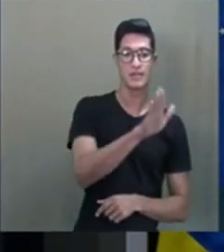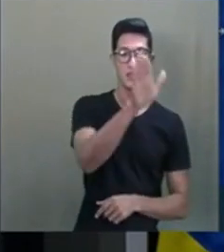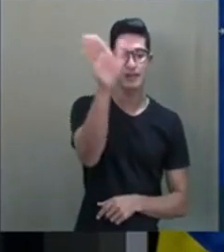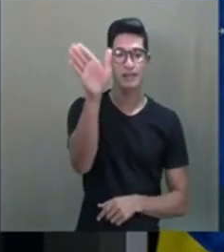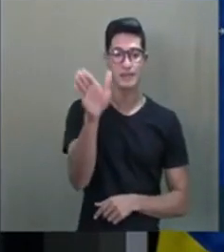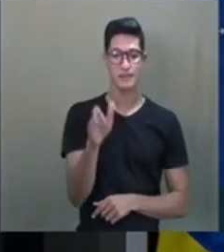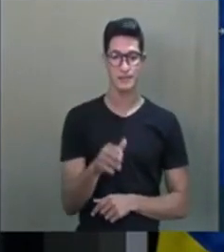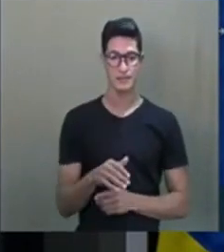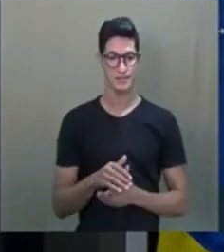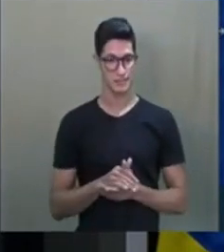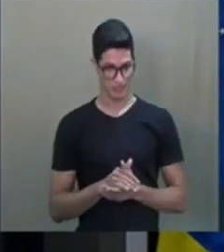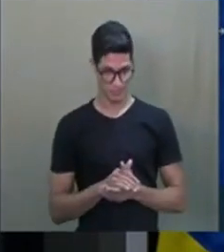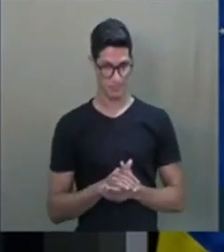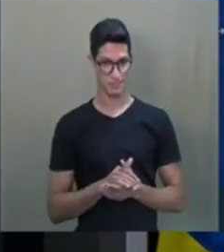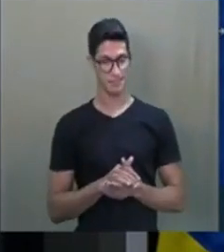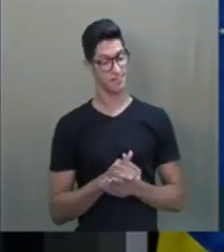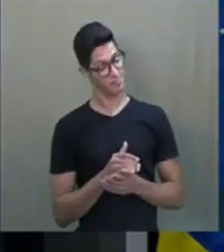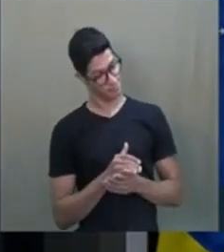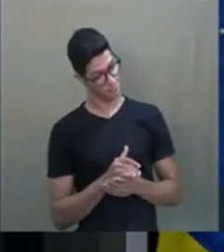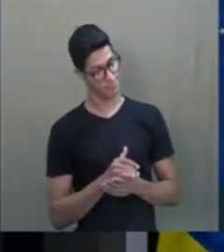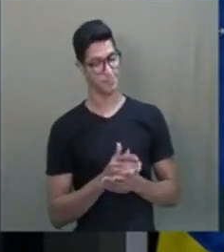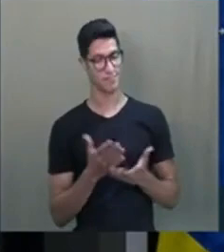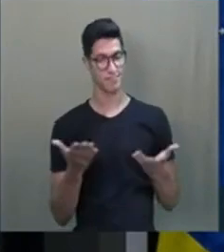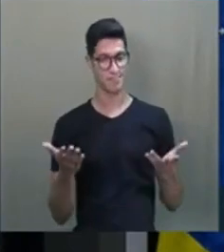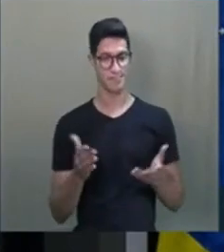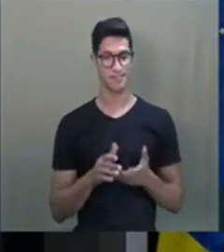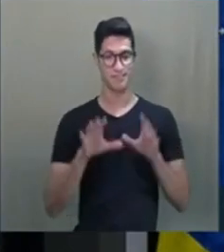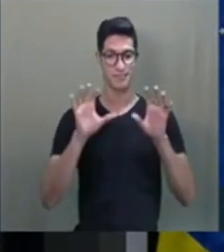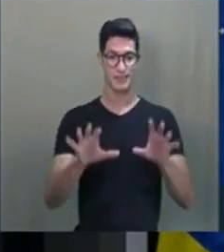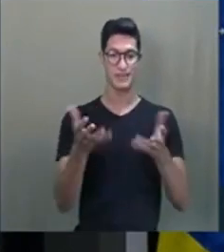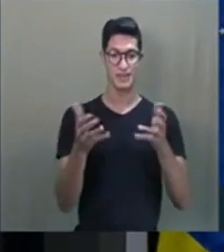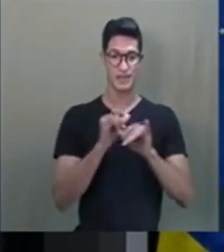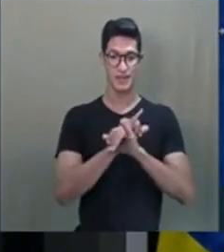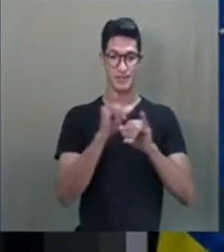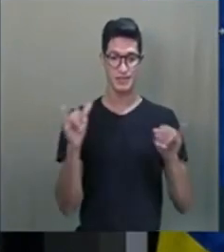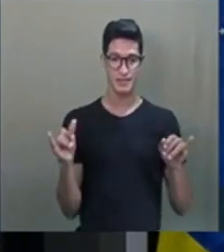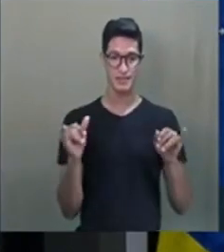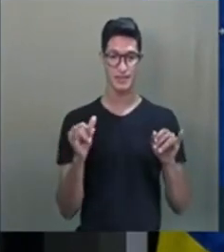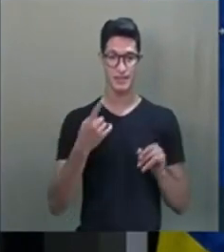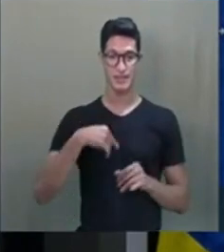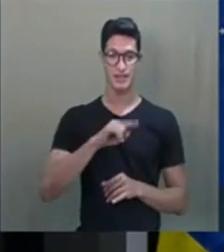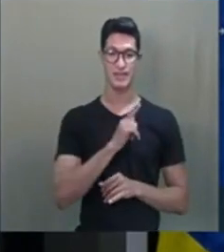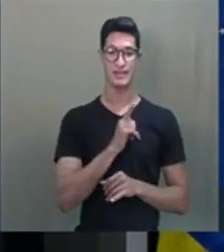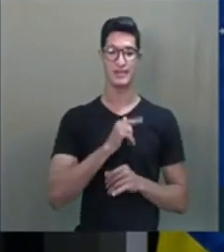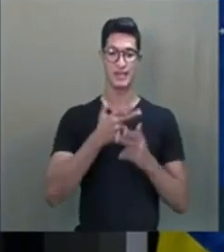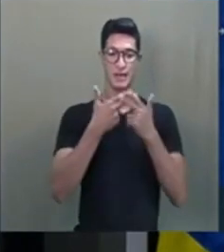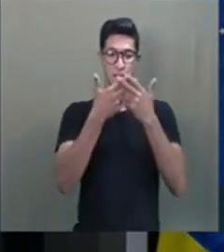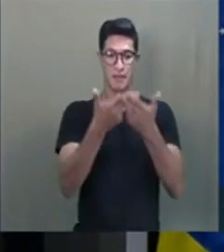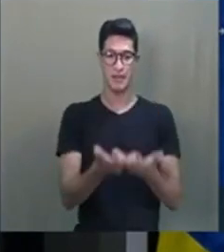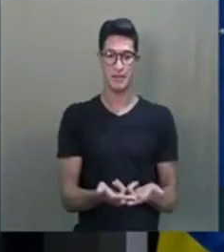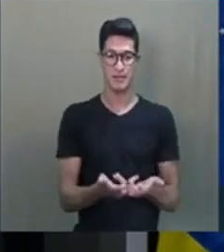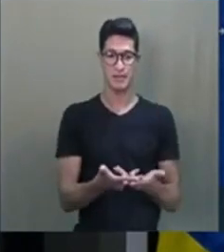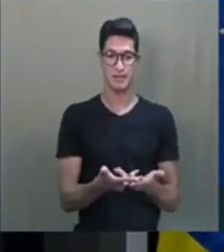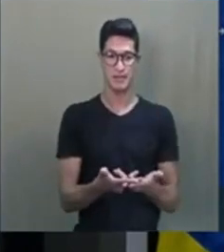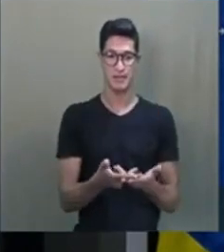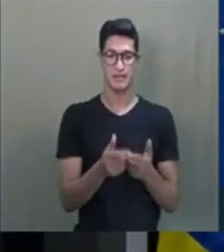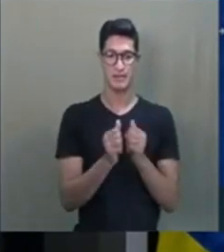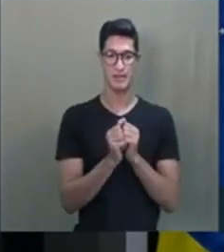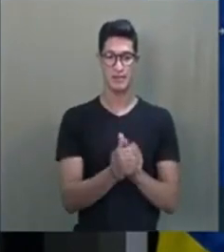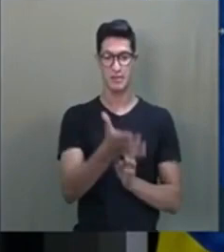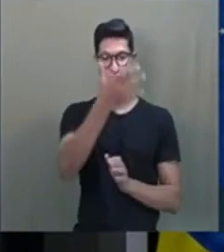e ele só olhou de novo e falou assim, é isso que eu quero dizer, que a gente tenha paciência, com